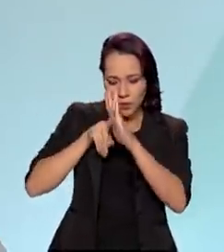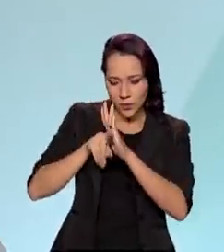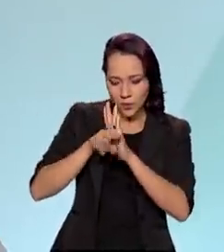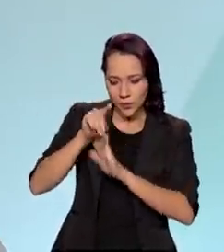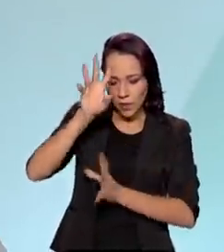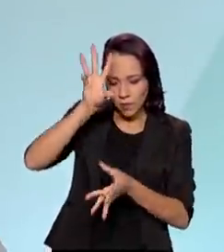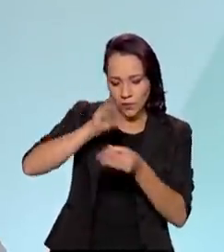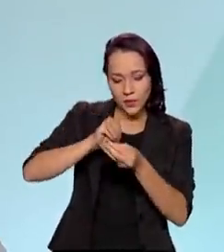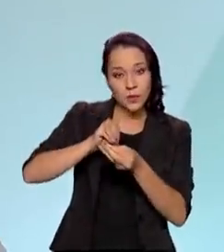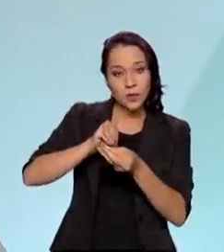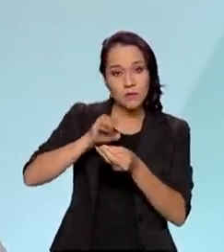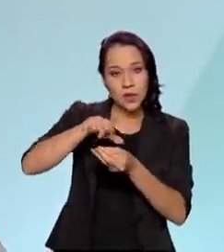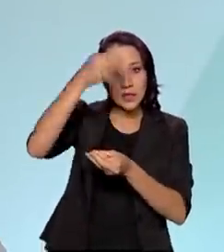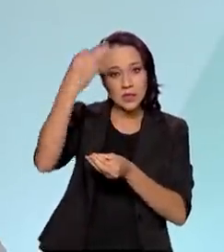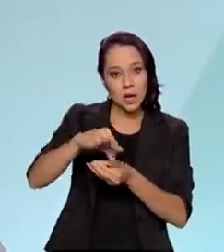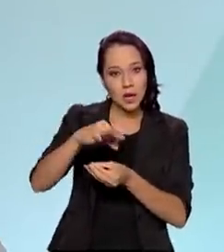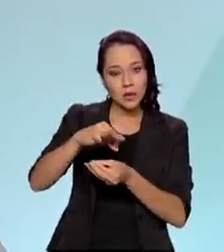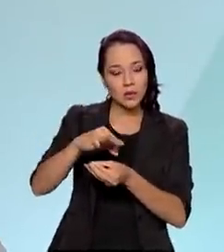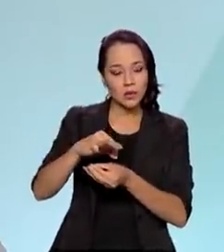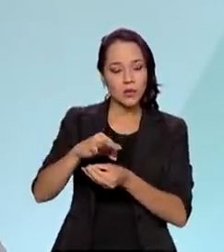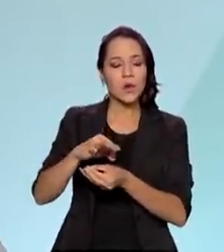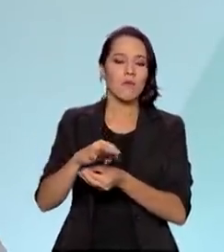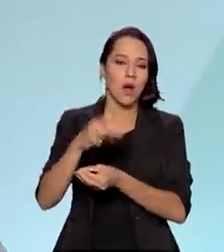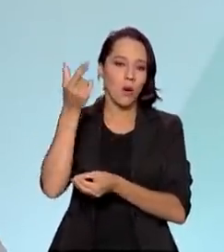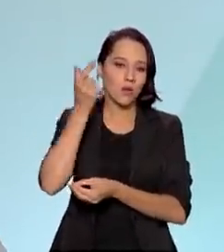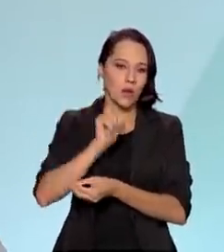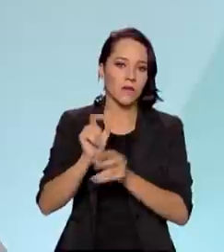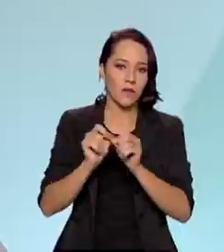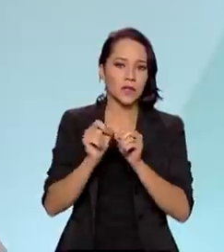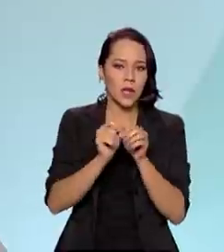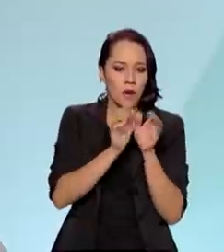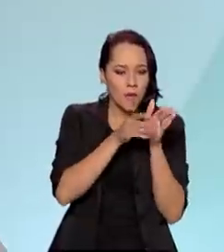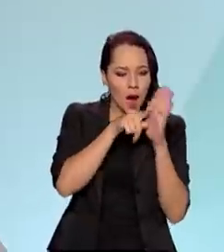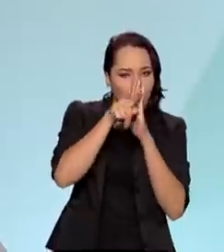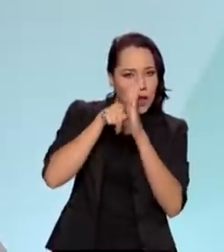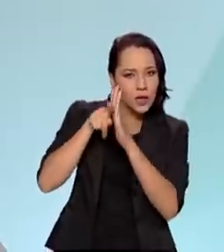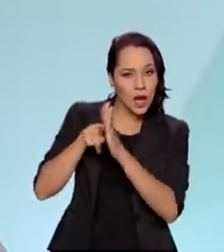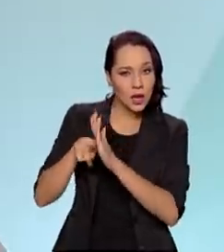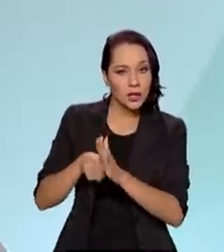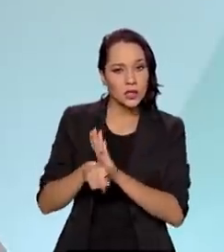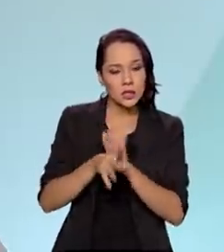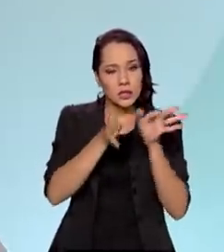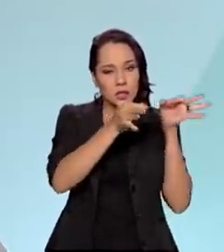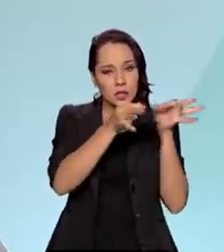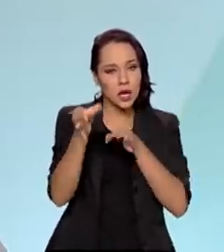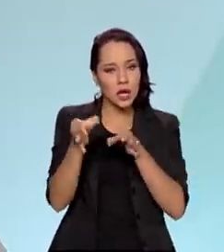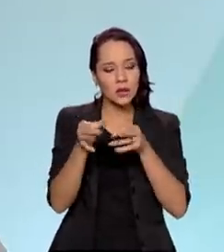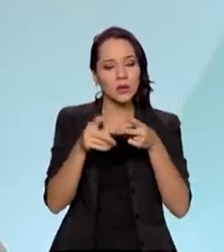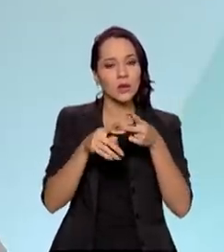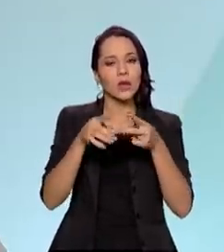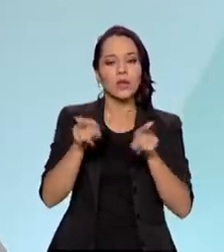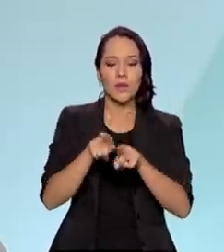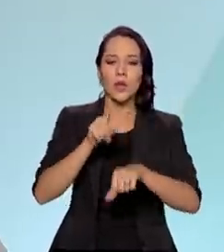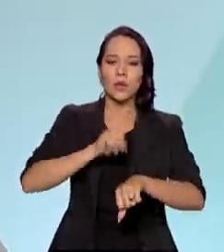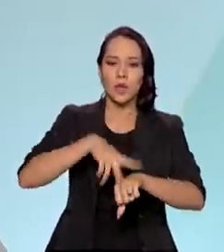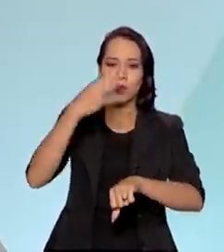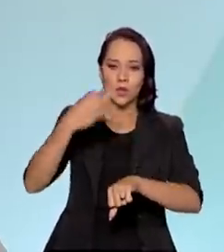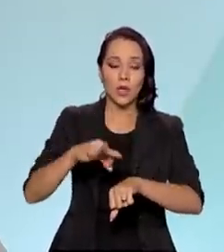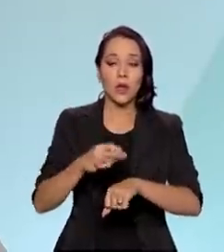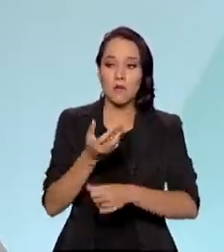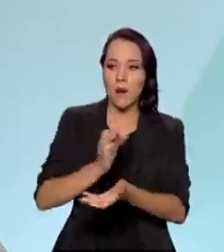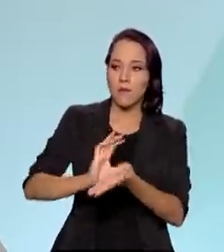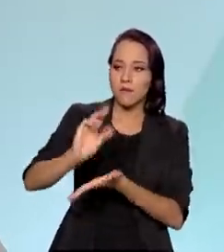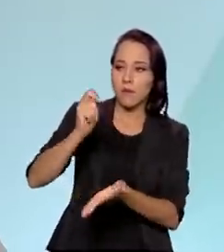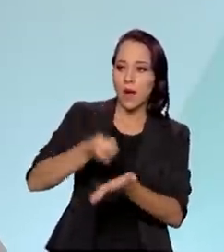ao dado mais fidedigno da realidade, para que a gente possa fazer um processamento preciso, correto e tempestivo, a fim de